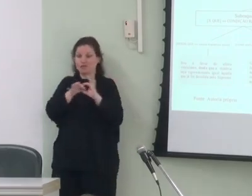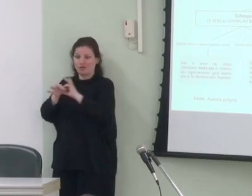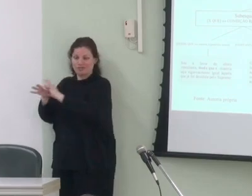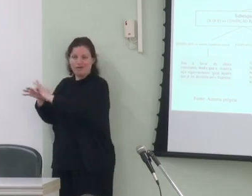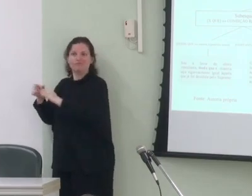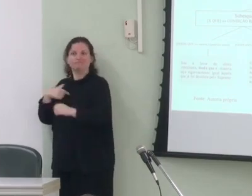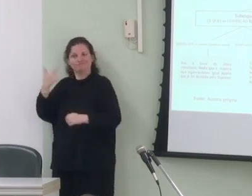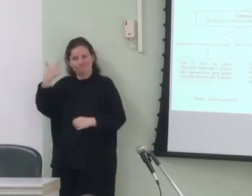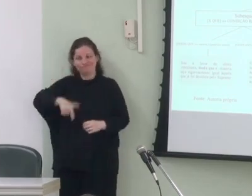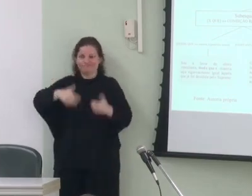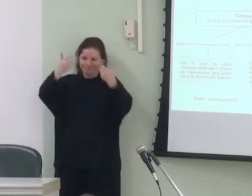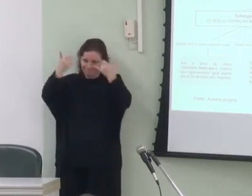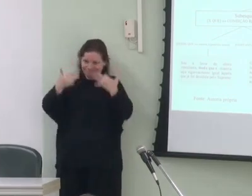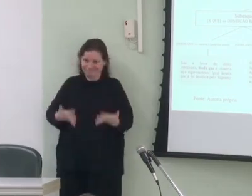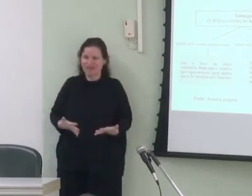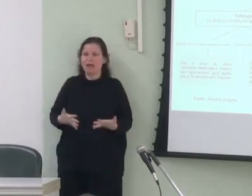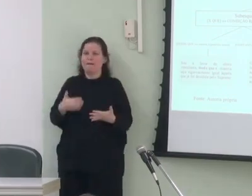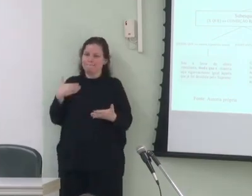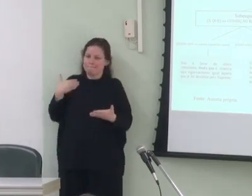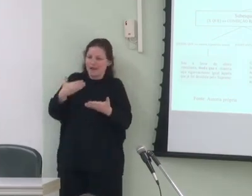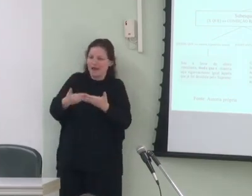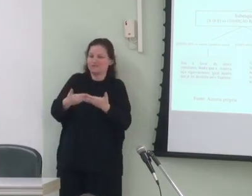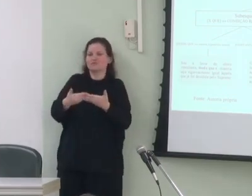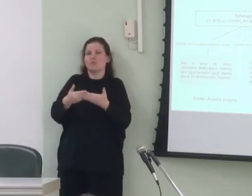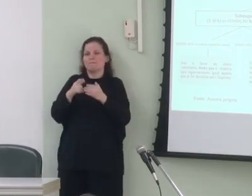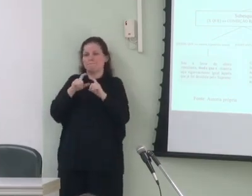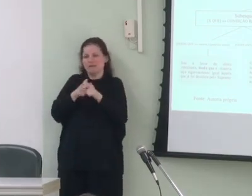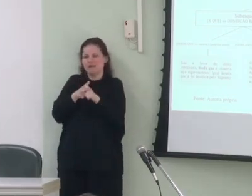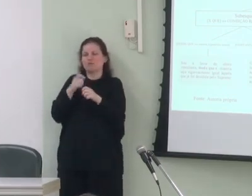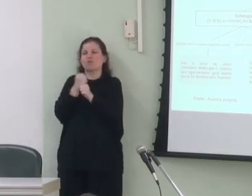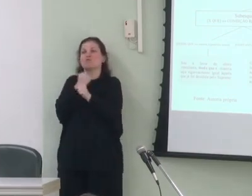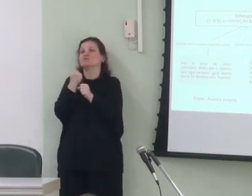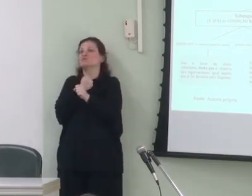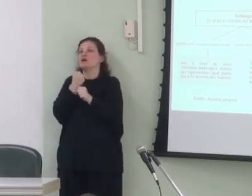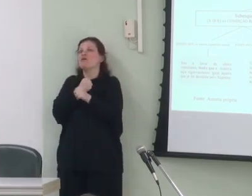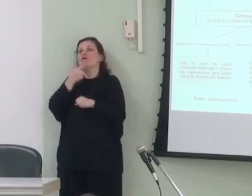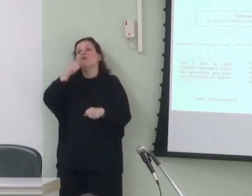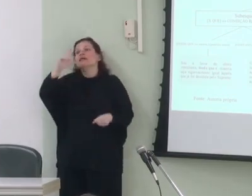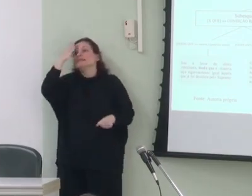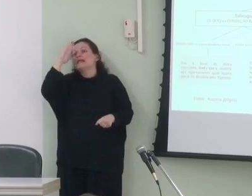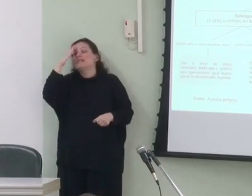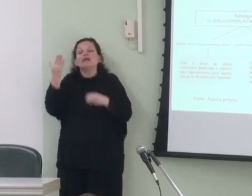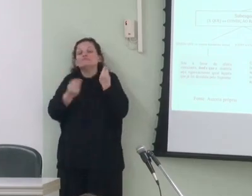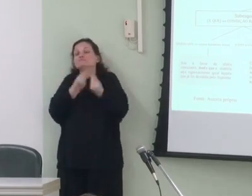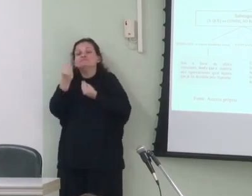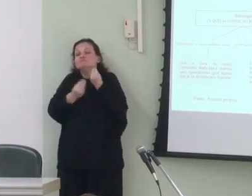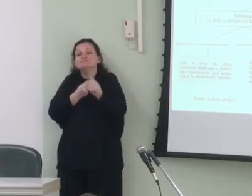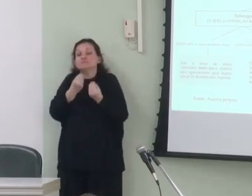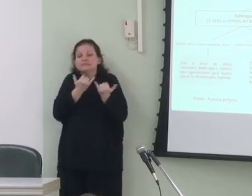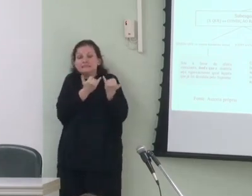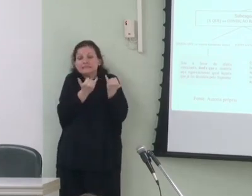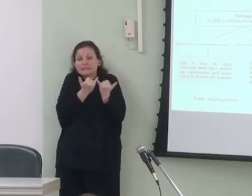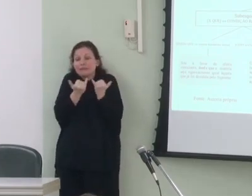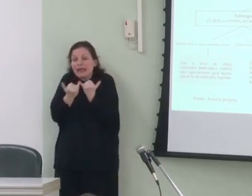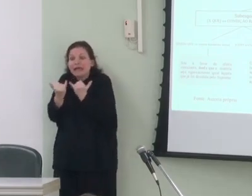descrever especificamente os traços das microconstruções para entender em que medida elas são similares e se essa